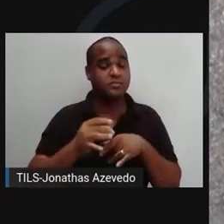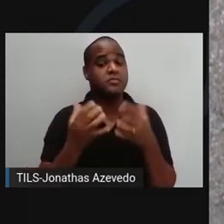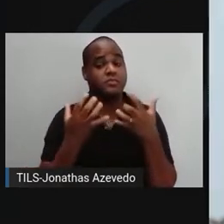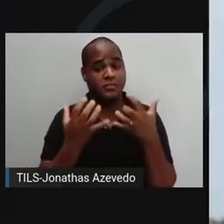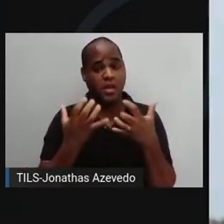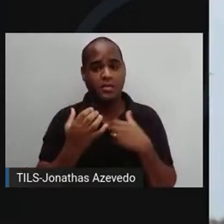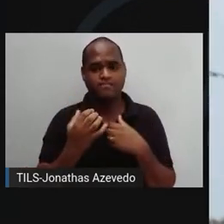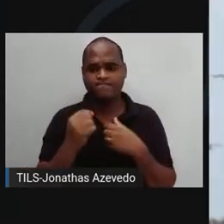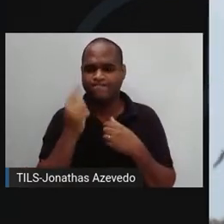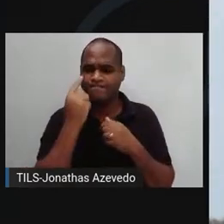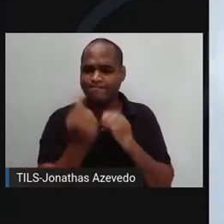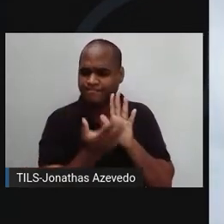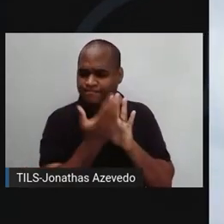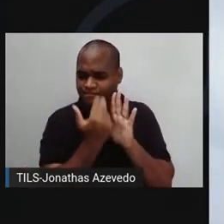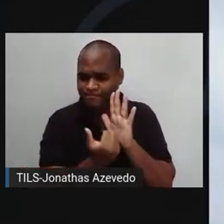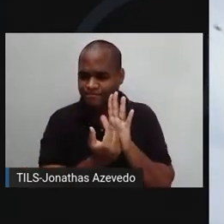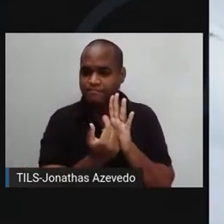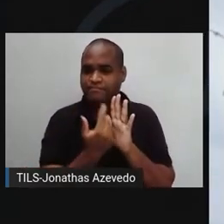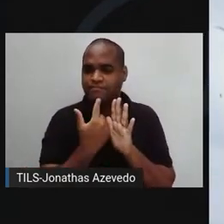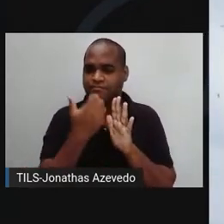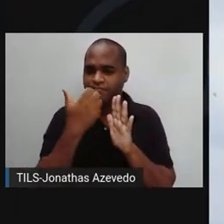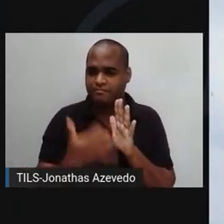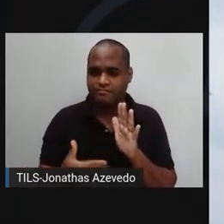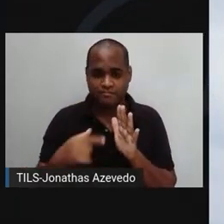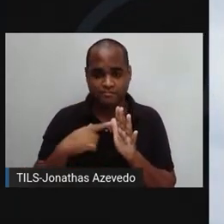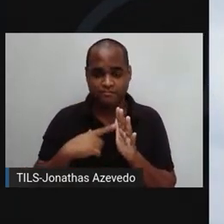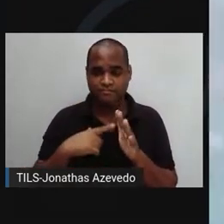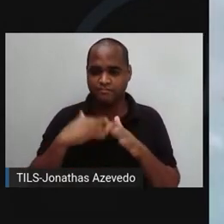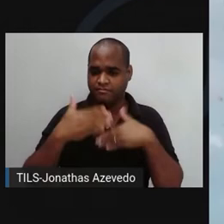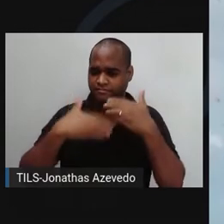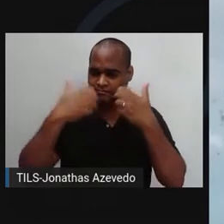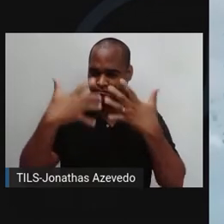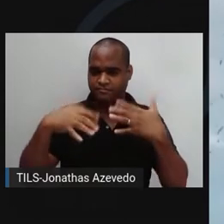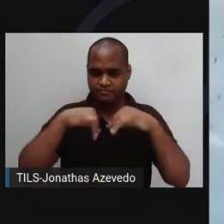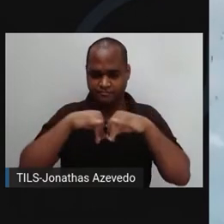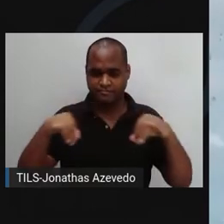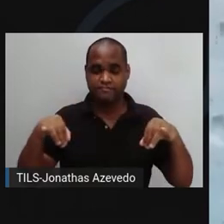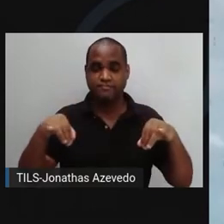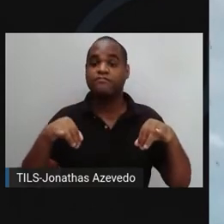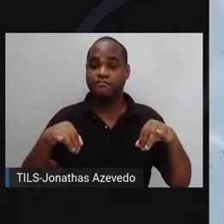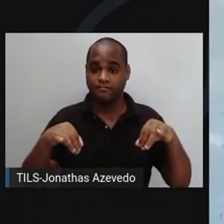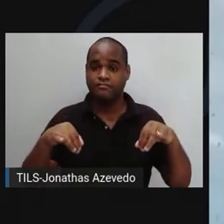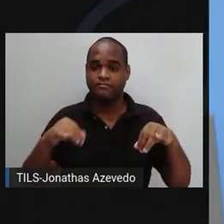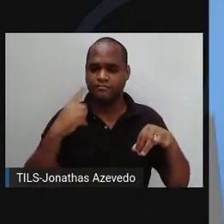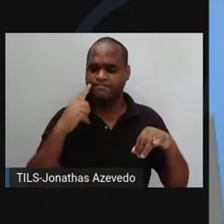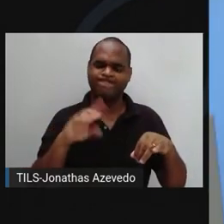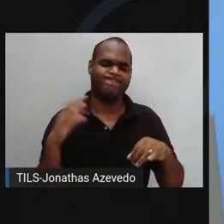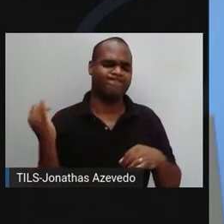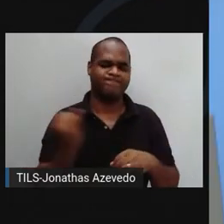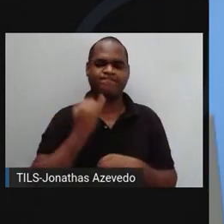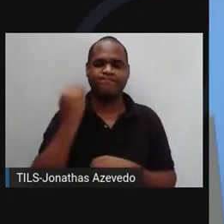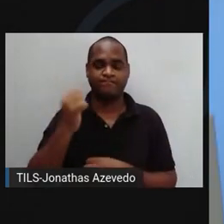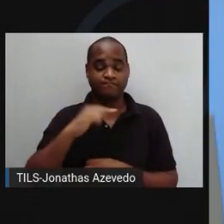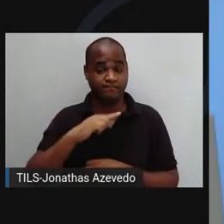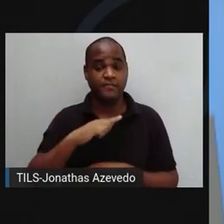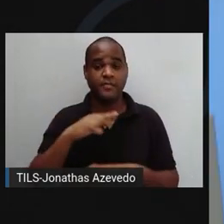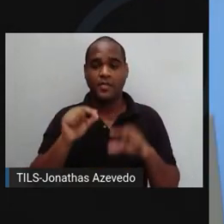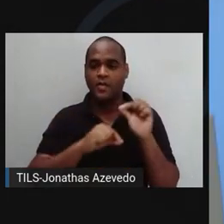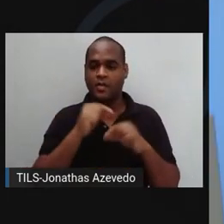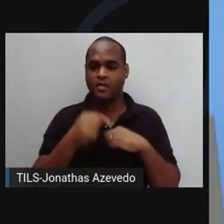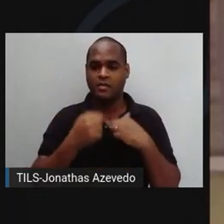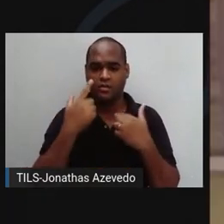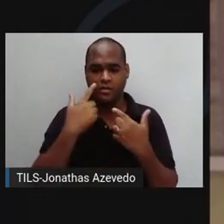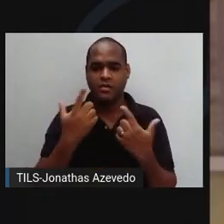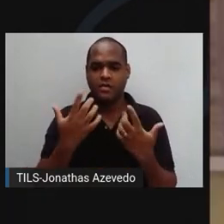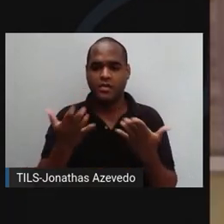As imagens fazem parte de um documentário que ele vai lançar no ano que vem. Para mim, a coisa mais importante de Midway